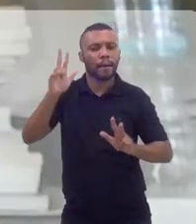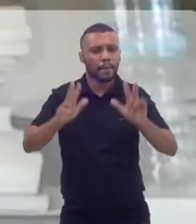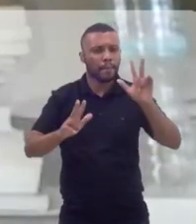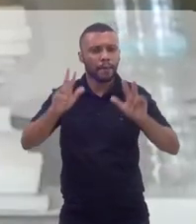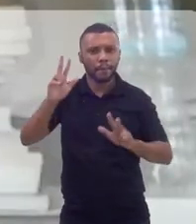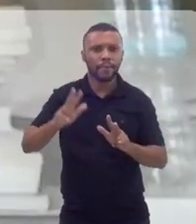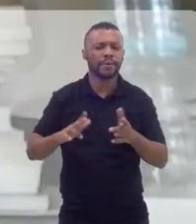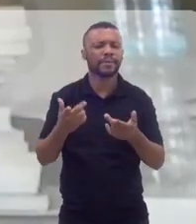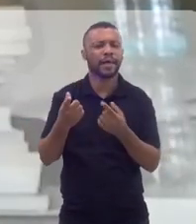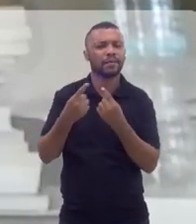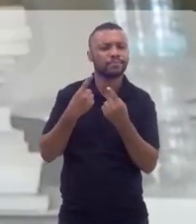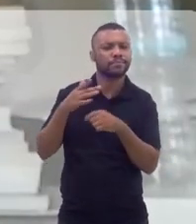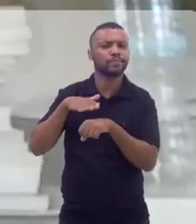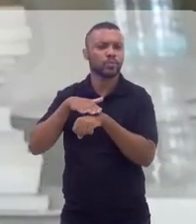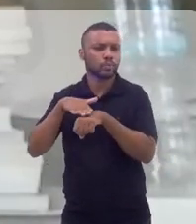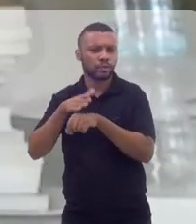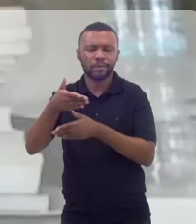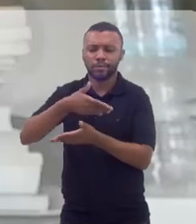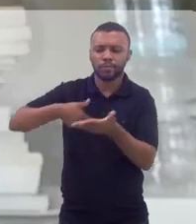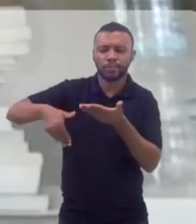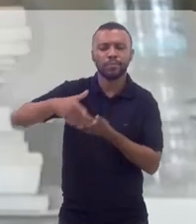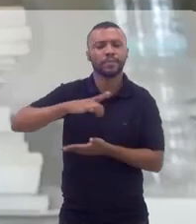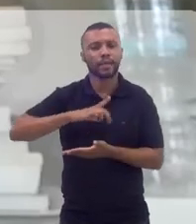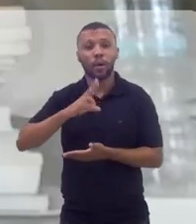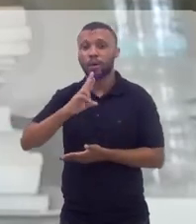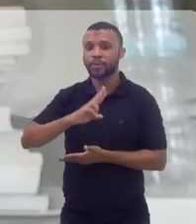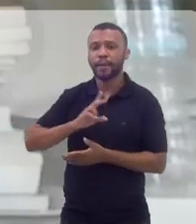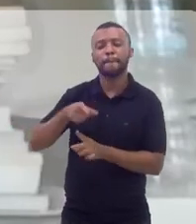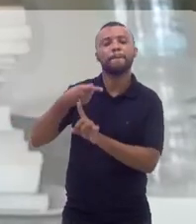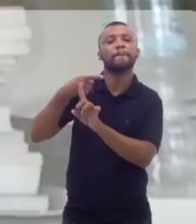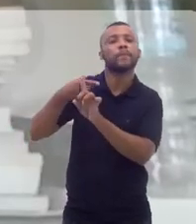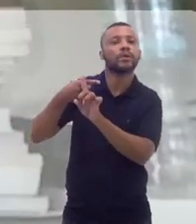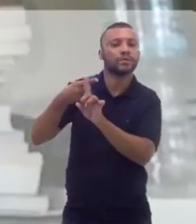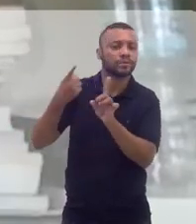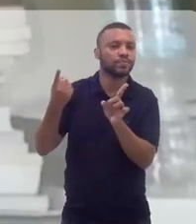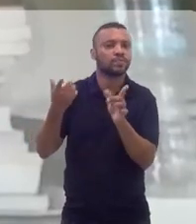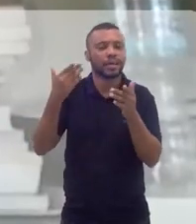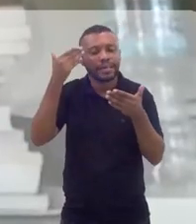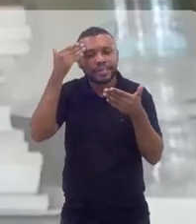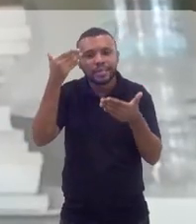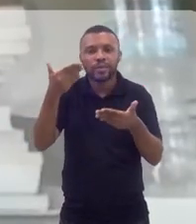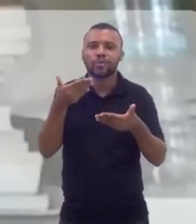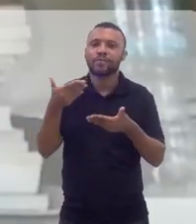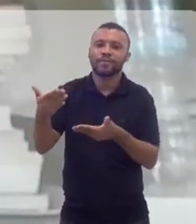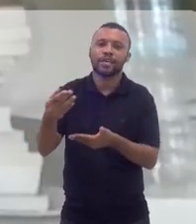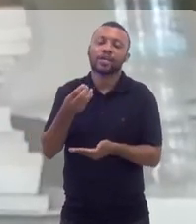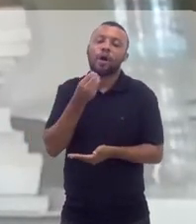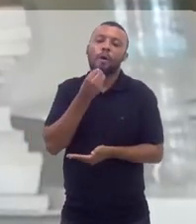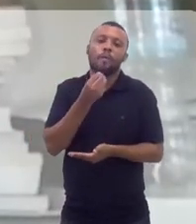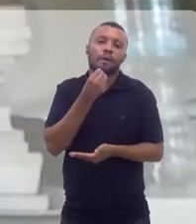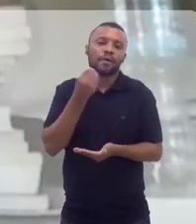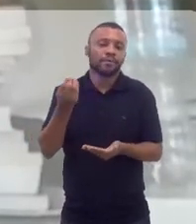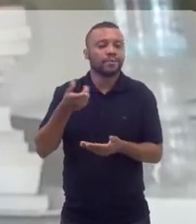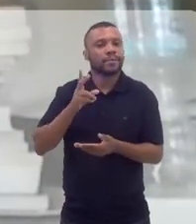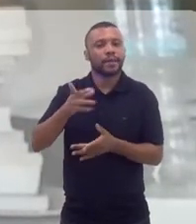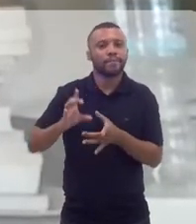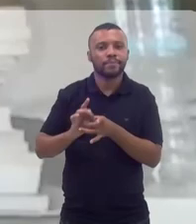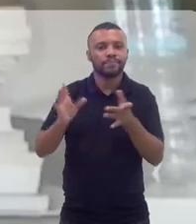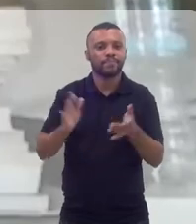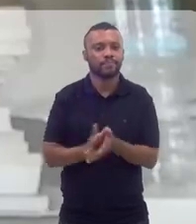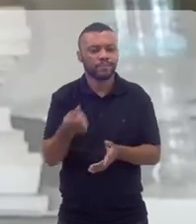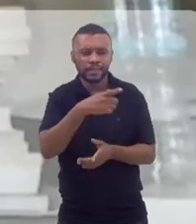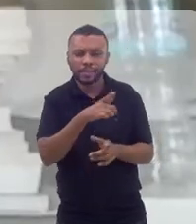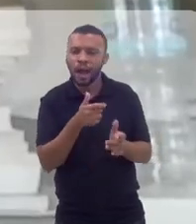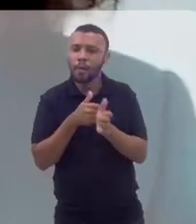essas conversas geram resultados positivos para a população. Agradeço muito o convite e oportunidade. Estou sempre à